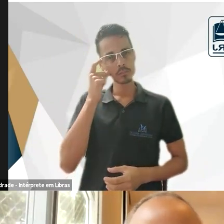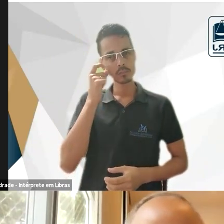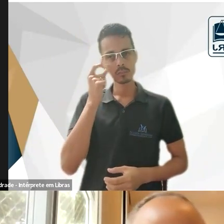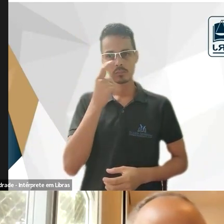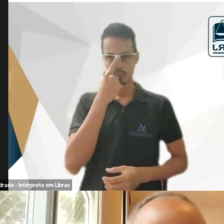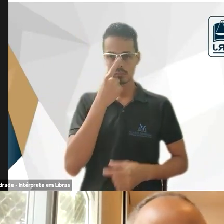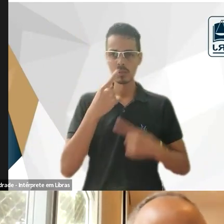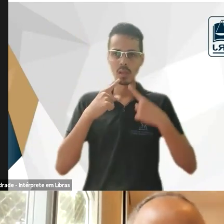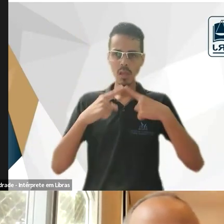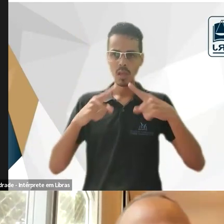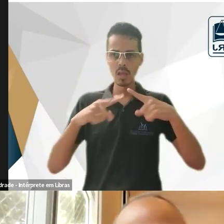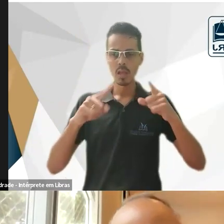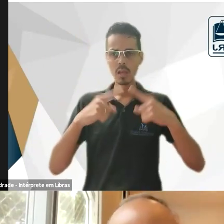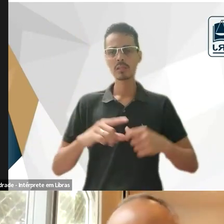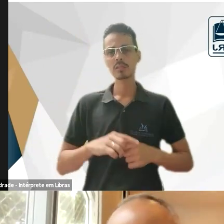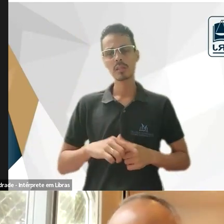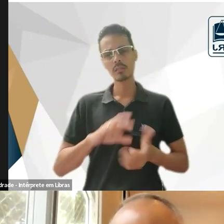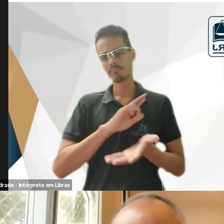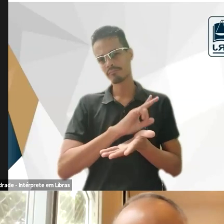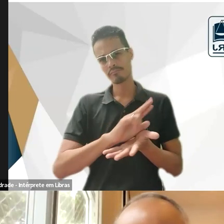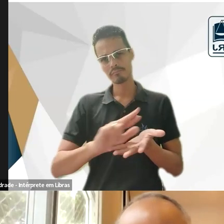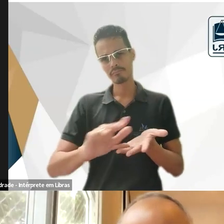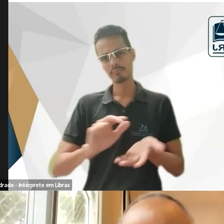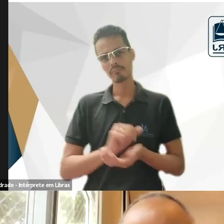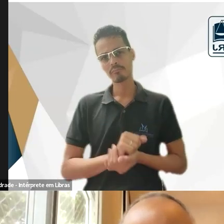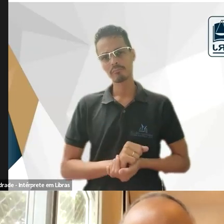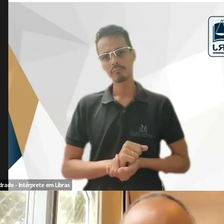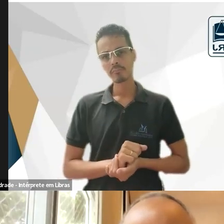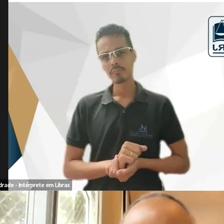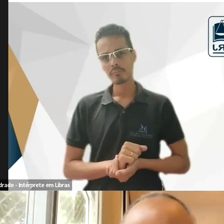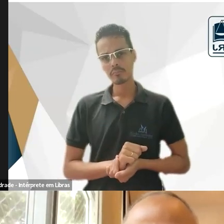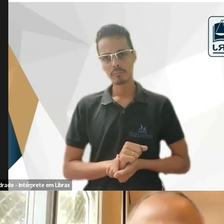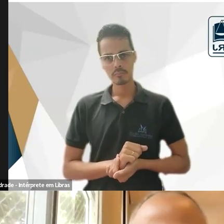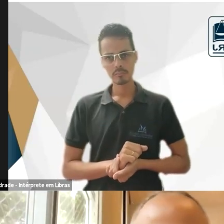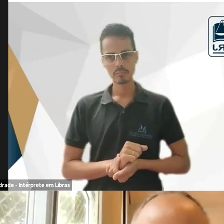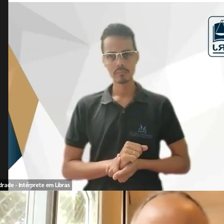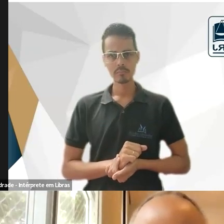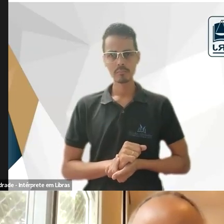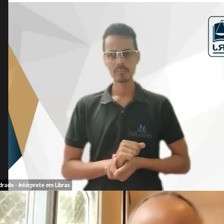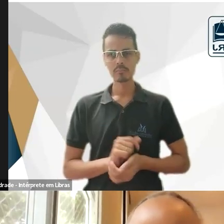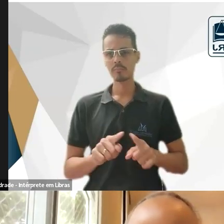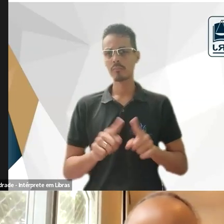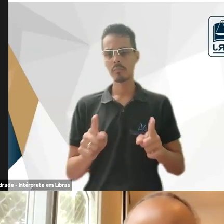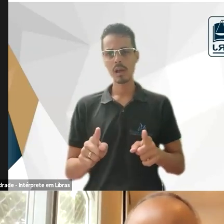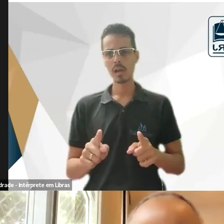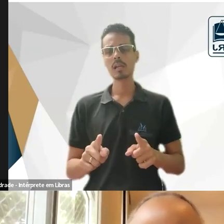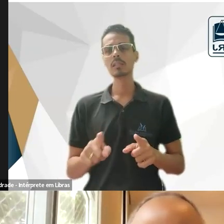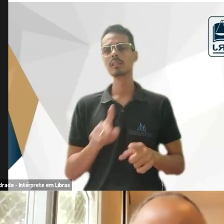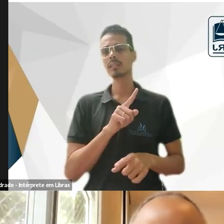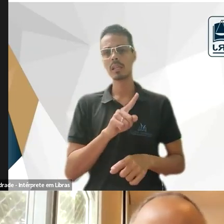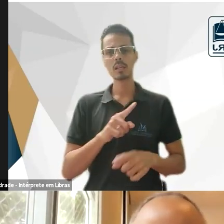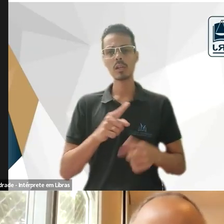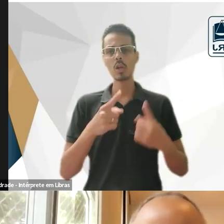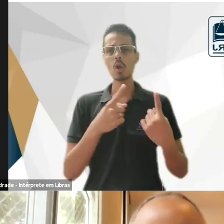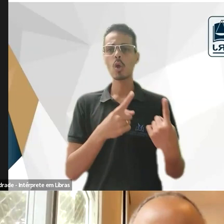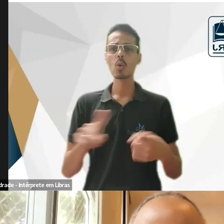metafísica atomista, mas não era, como Silvio Romero, um antimetafísico. Silvio Romero, que disse que